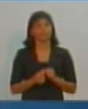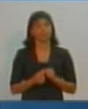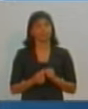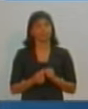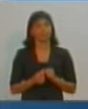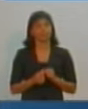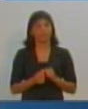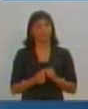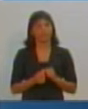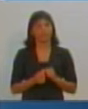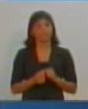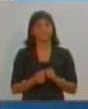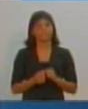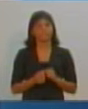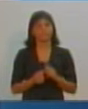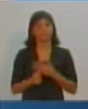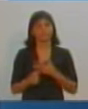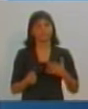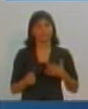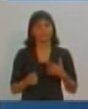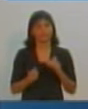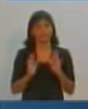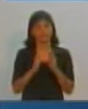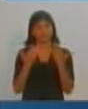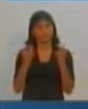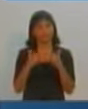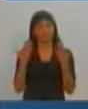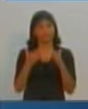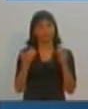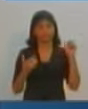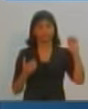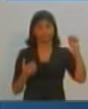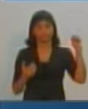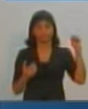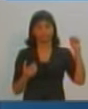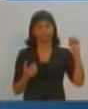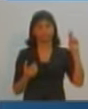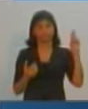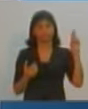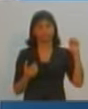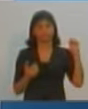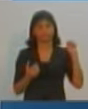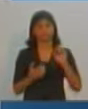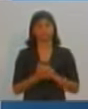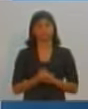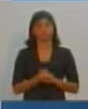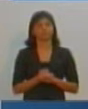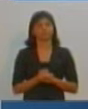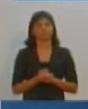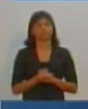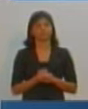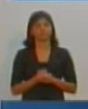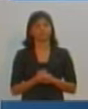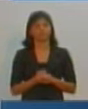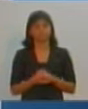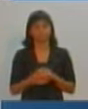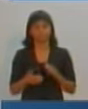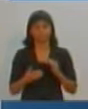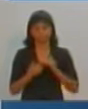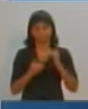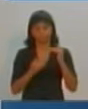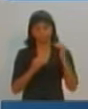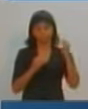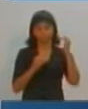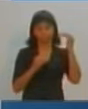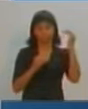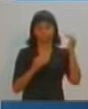a saúde de quem mais precisa. O SUS é um dos elementos mais importantes que nós temos construído nos últimos 30